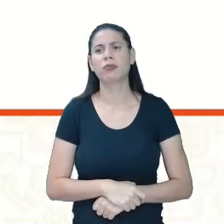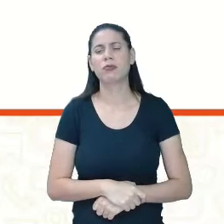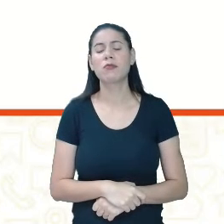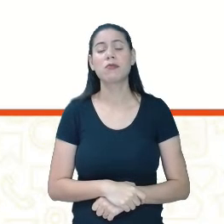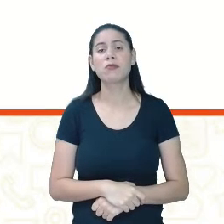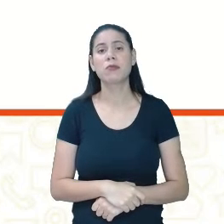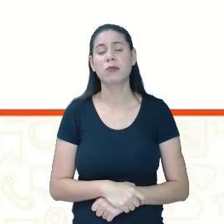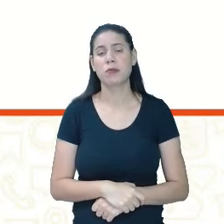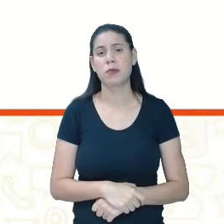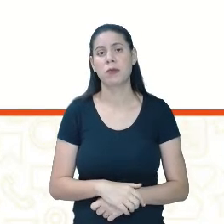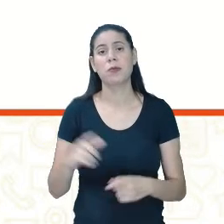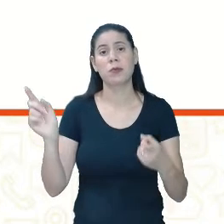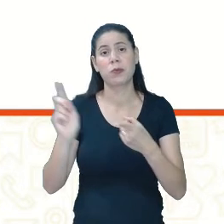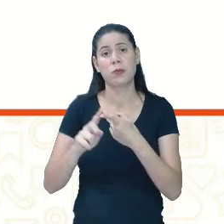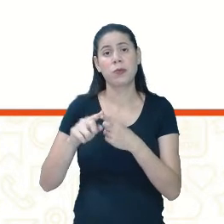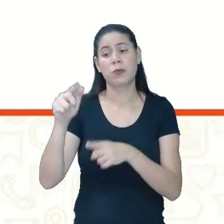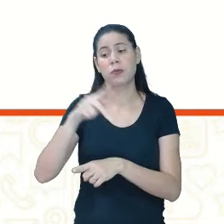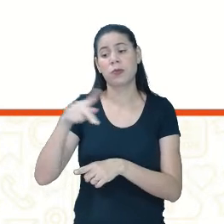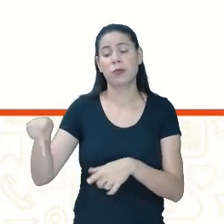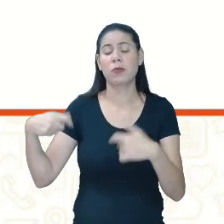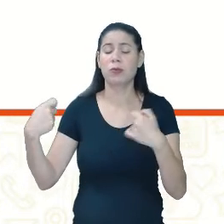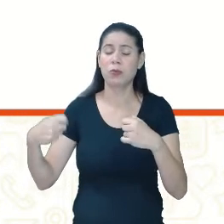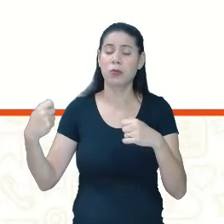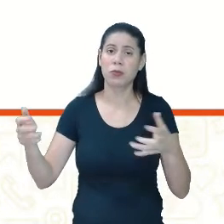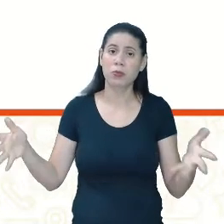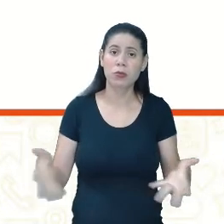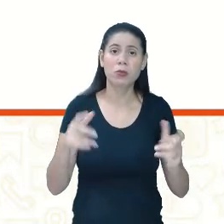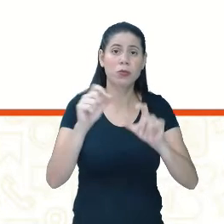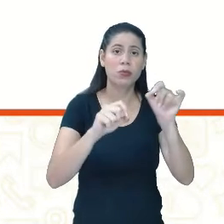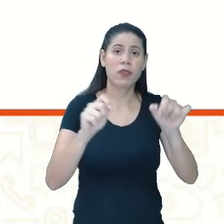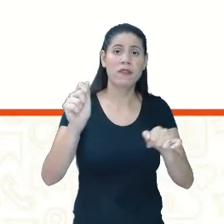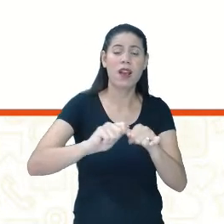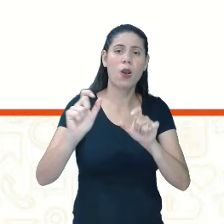Atividades que favoreçam o desenvolvimento.